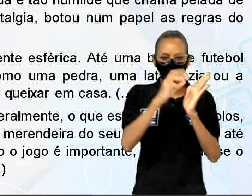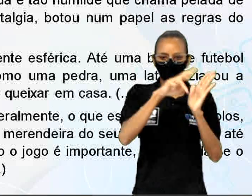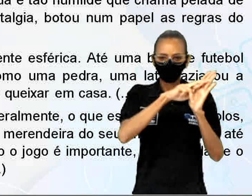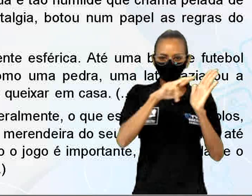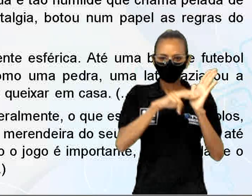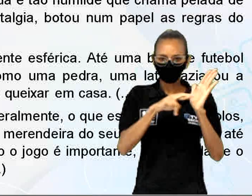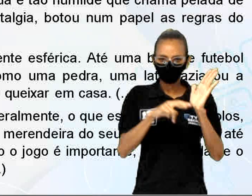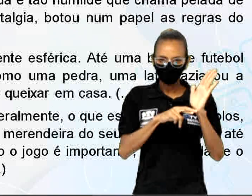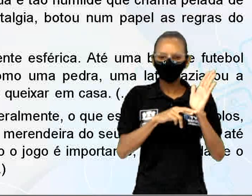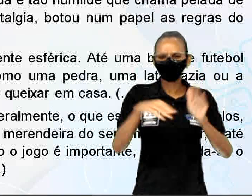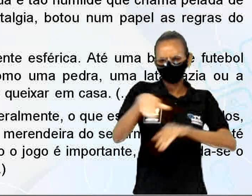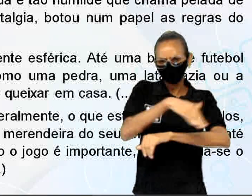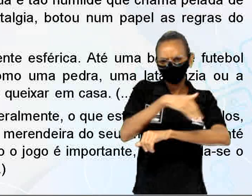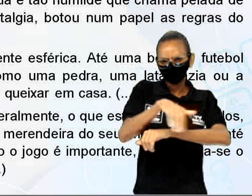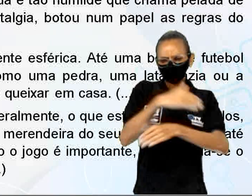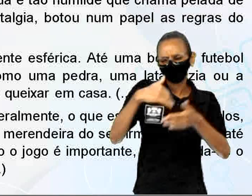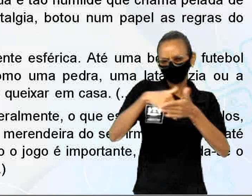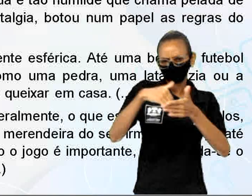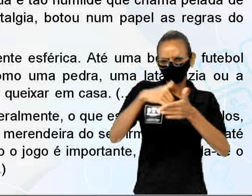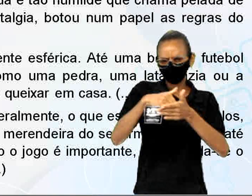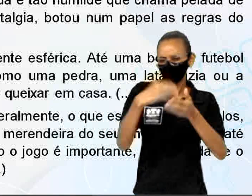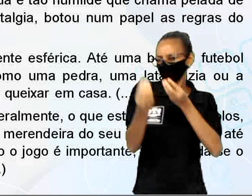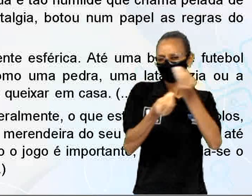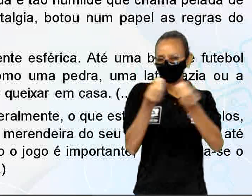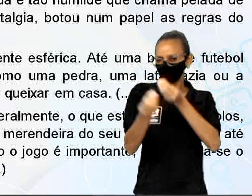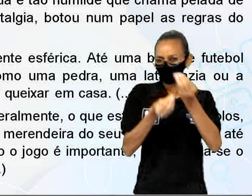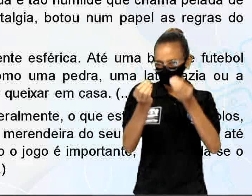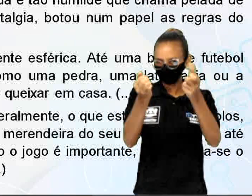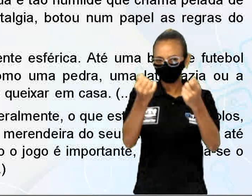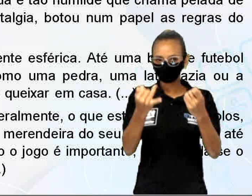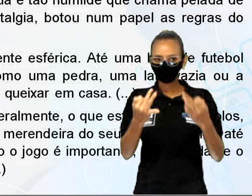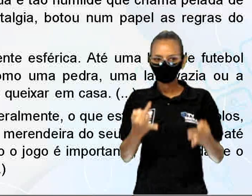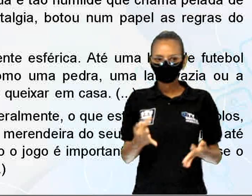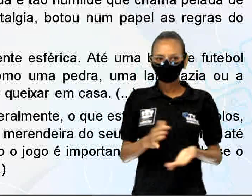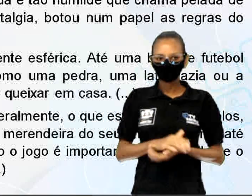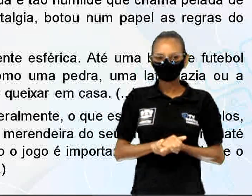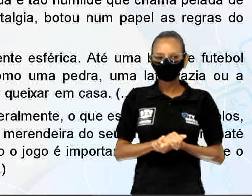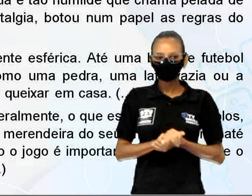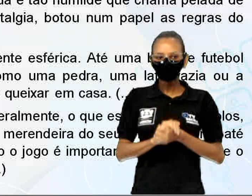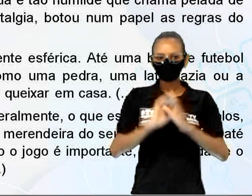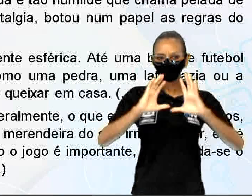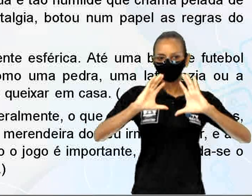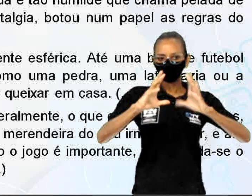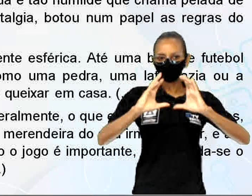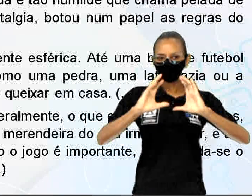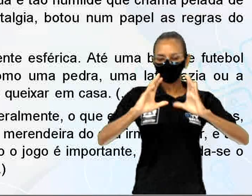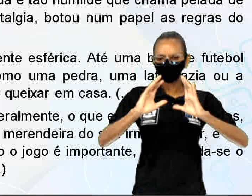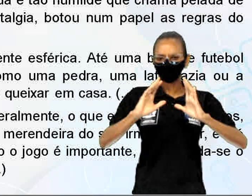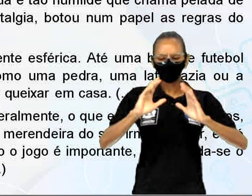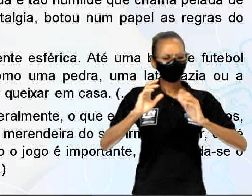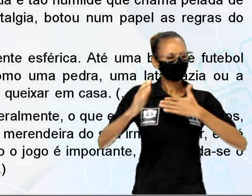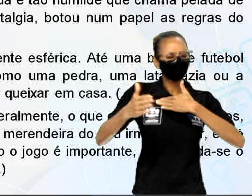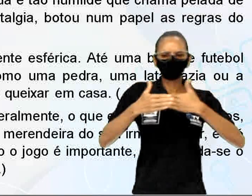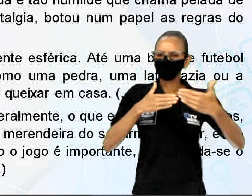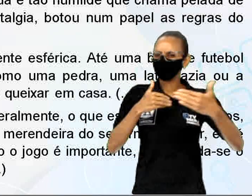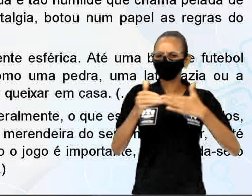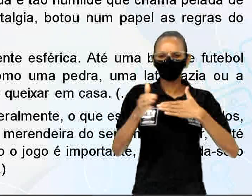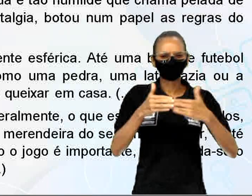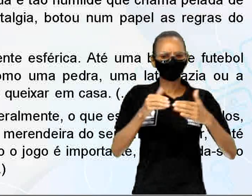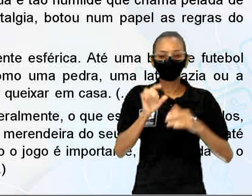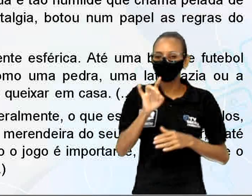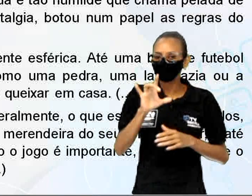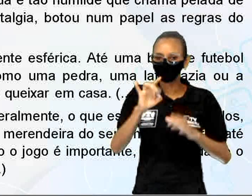de rua. Elas seriam mais ou menos assim. Da bola A bola pode ser qualquer coisa remotamente